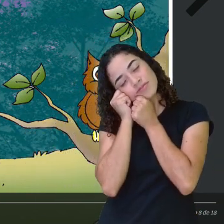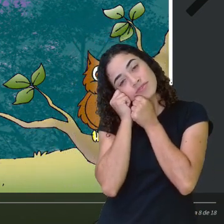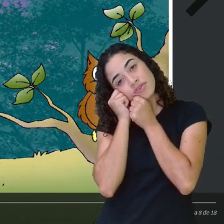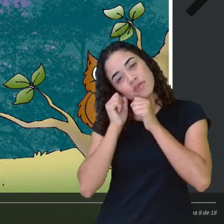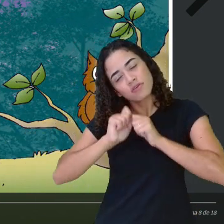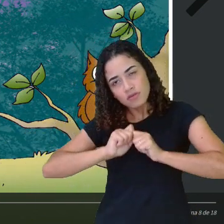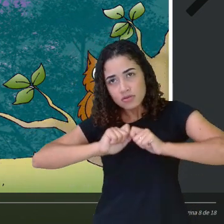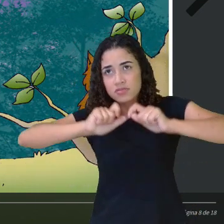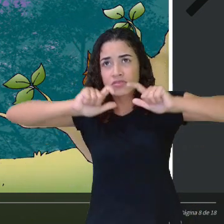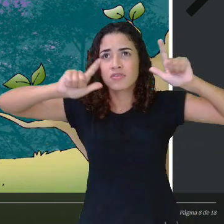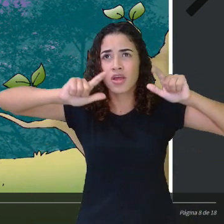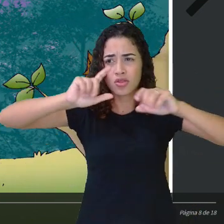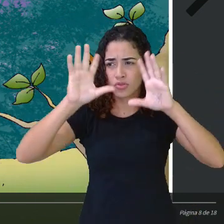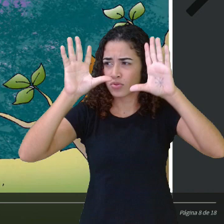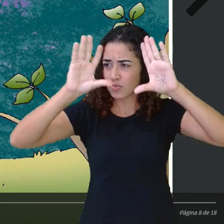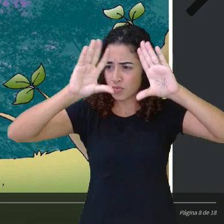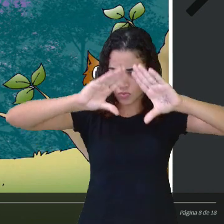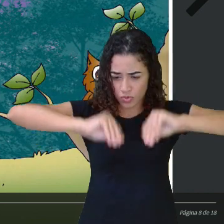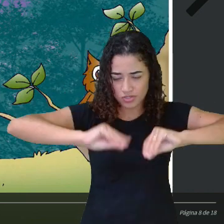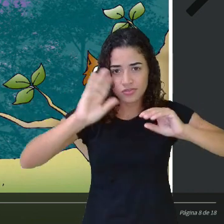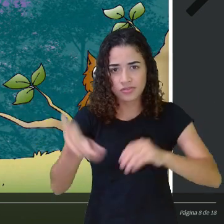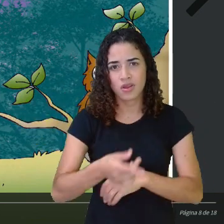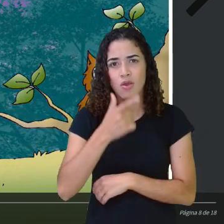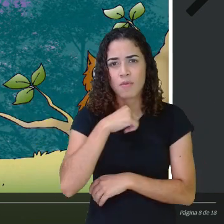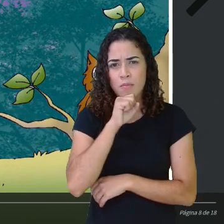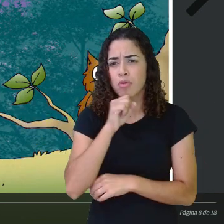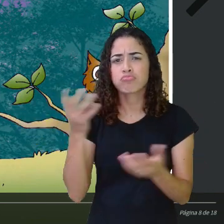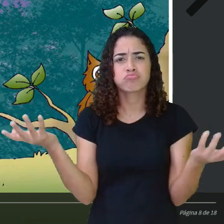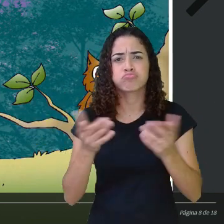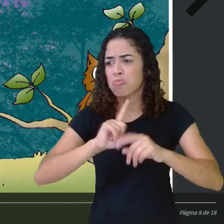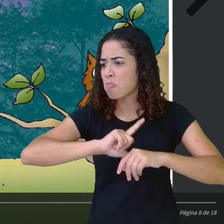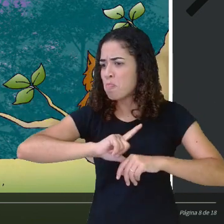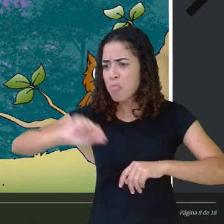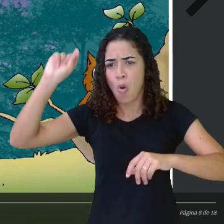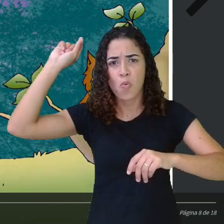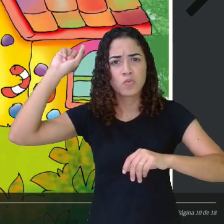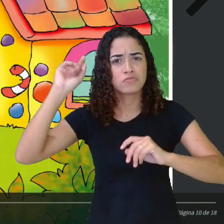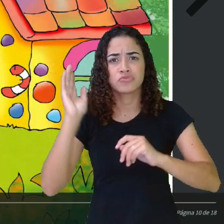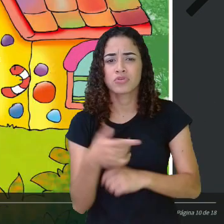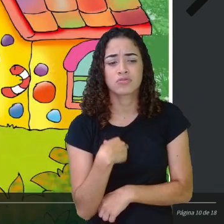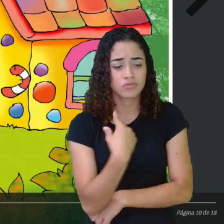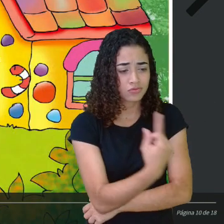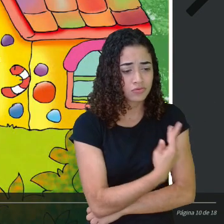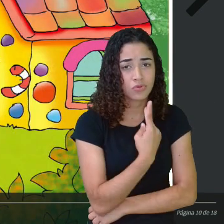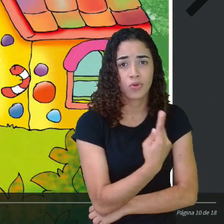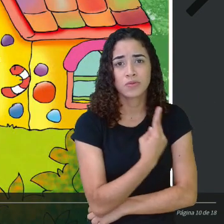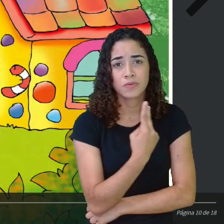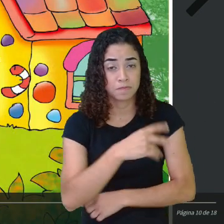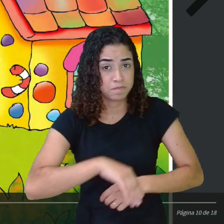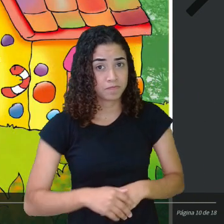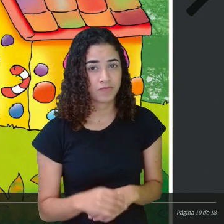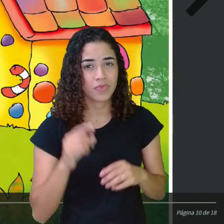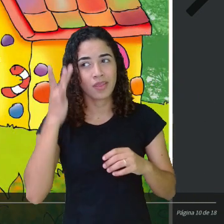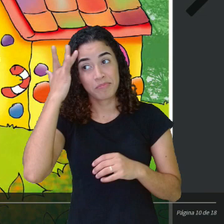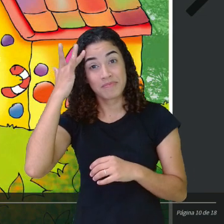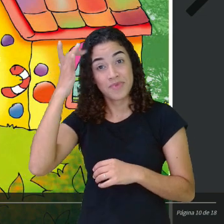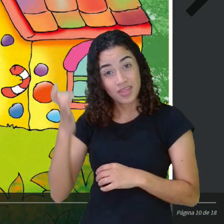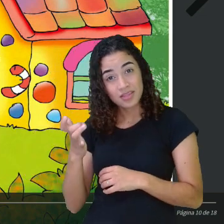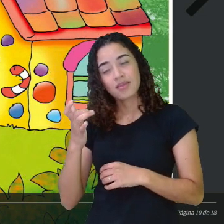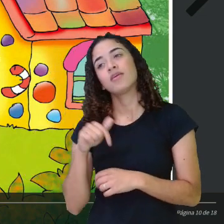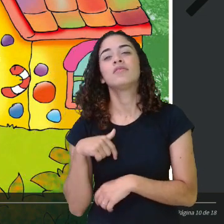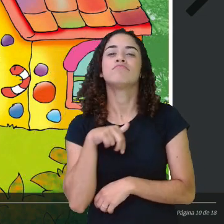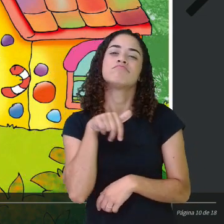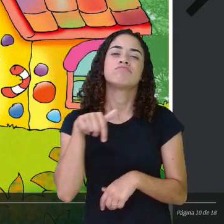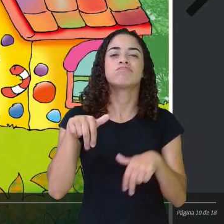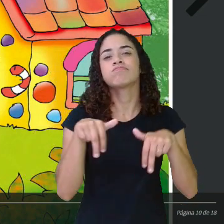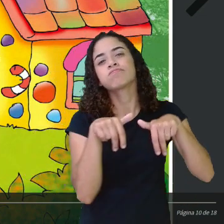acordaram já à noite, perceberam que o pai havia ido embora, deixando-os sozinhos. Na manhã seguinte, os